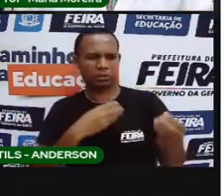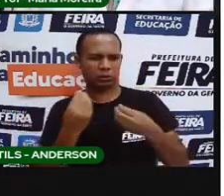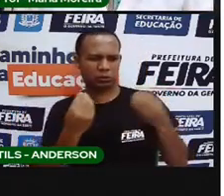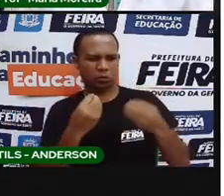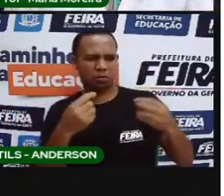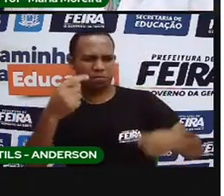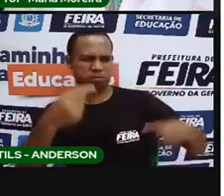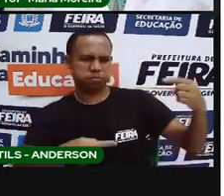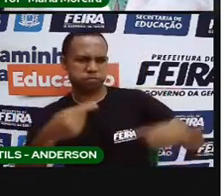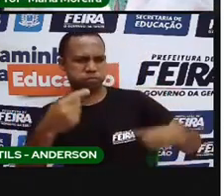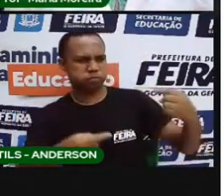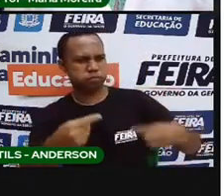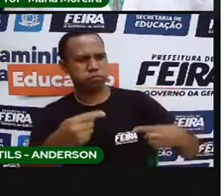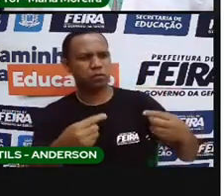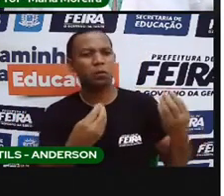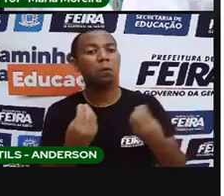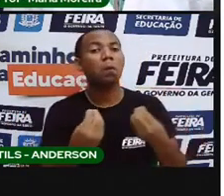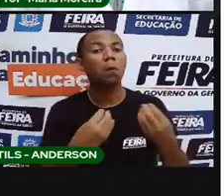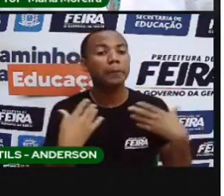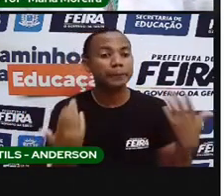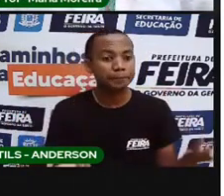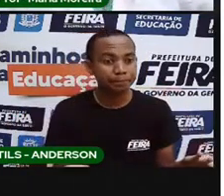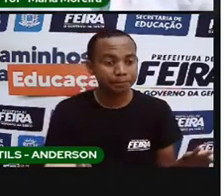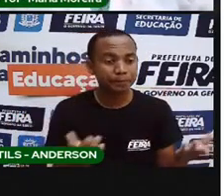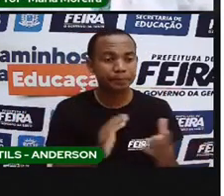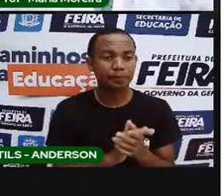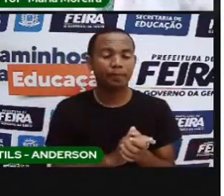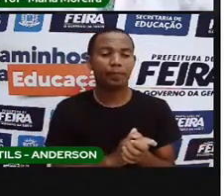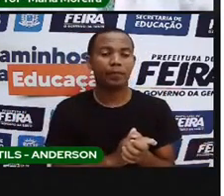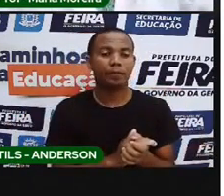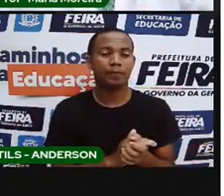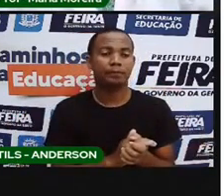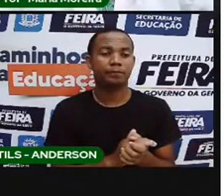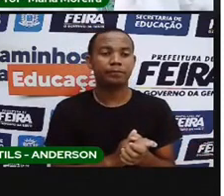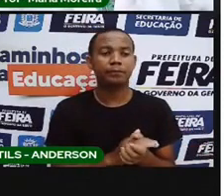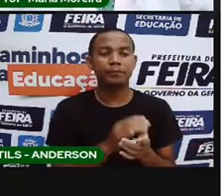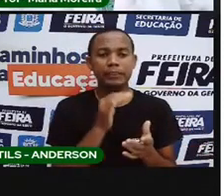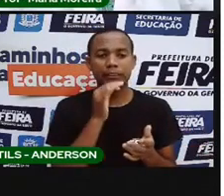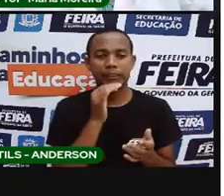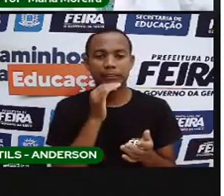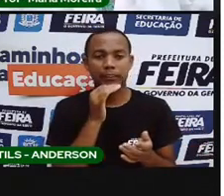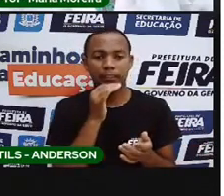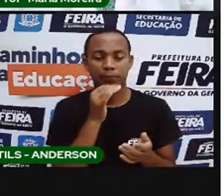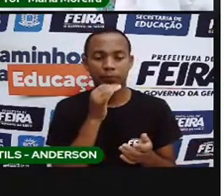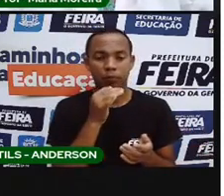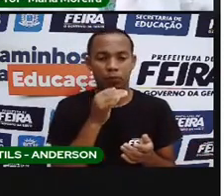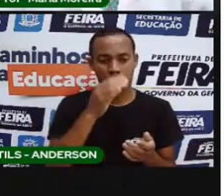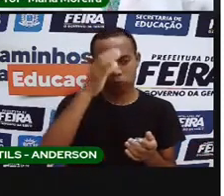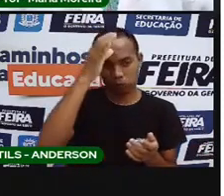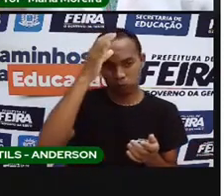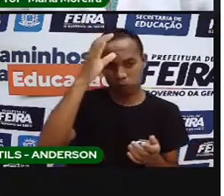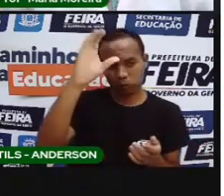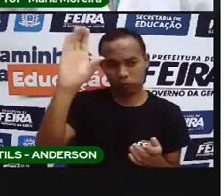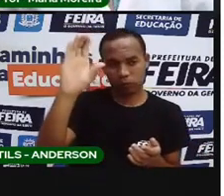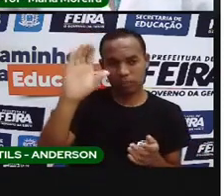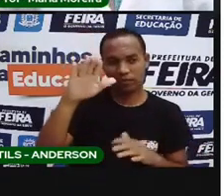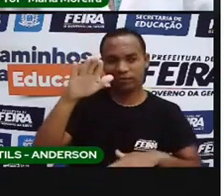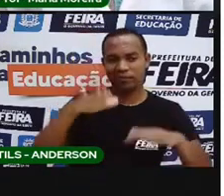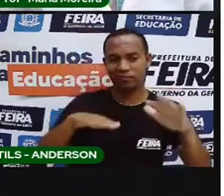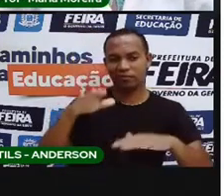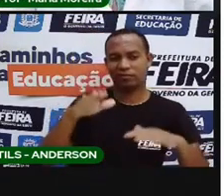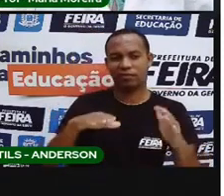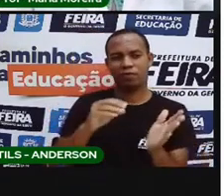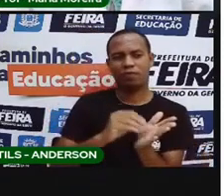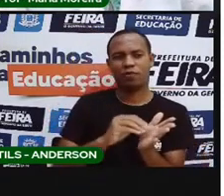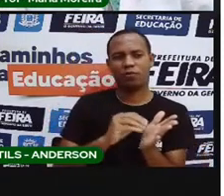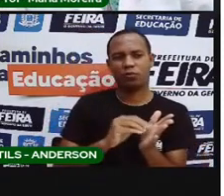teve algum embate? Bom, e aí esse desencontro seria um desencontro na cultura por uma falta de respeito, de você